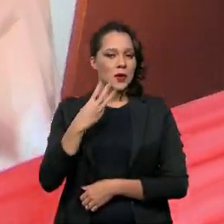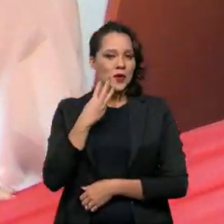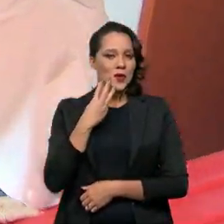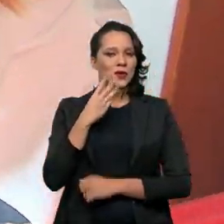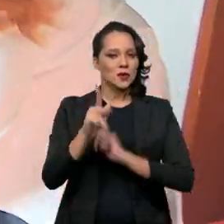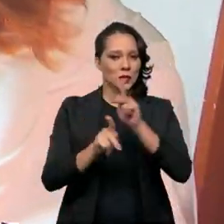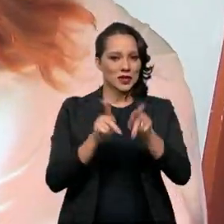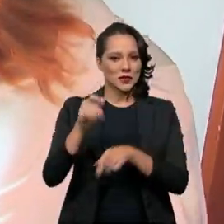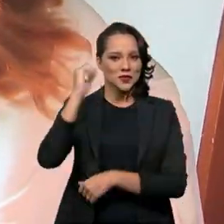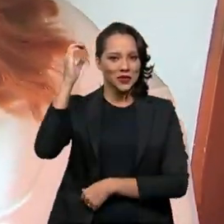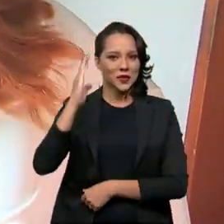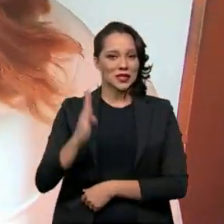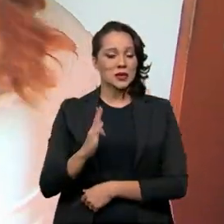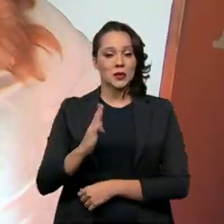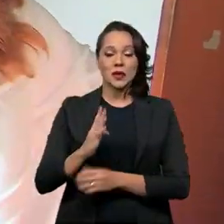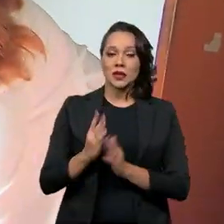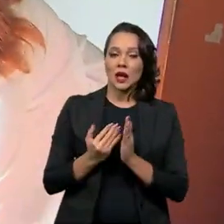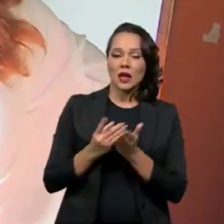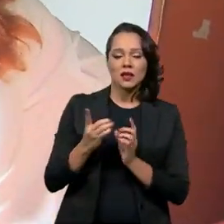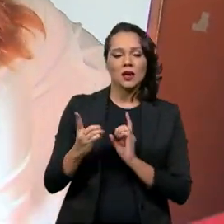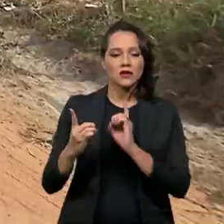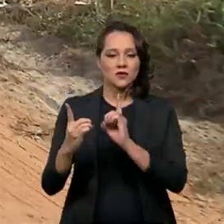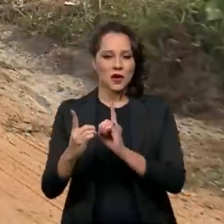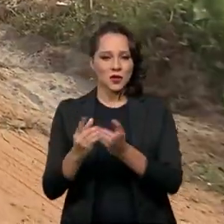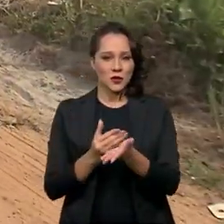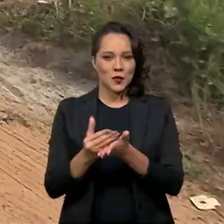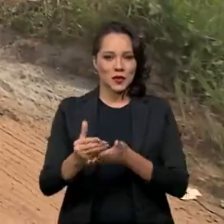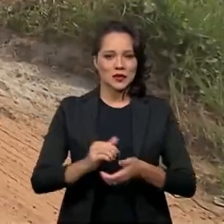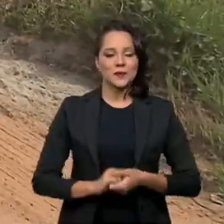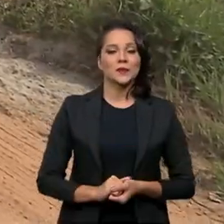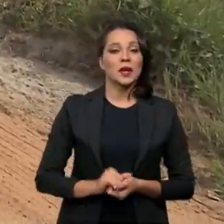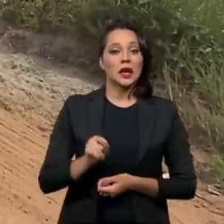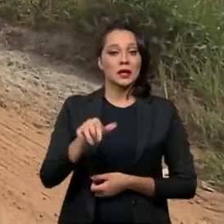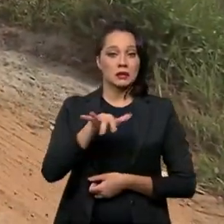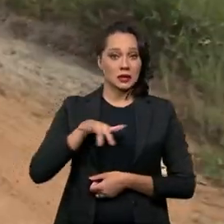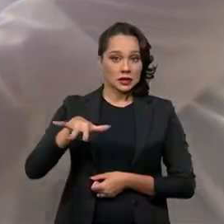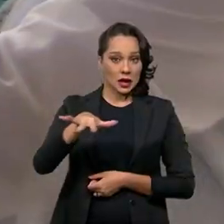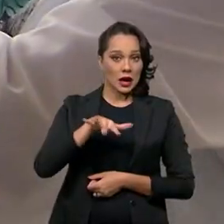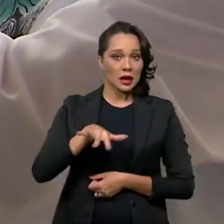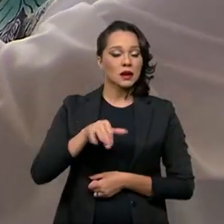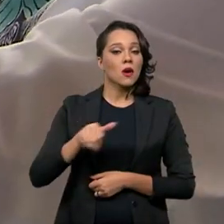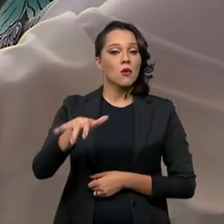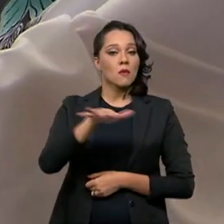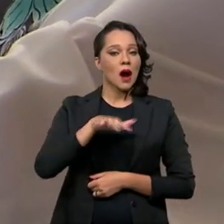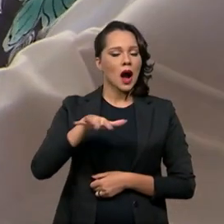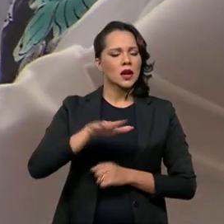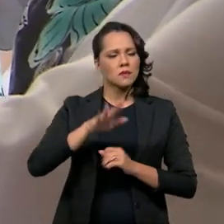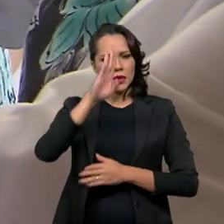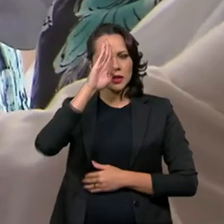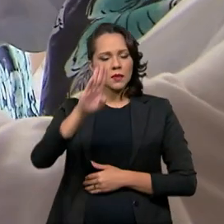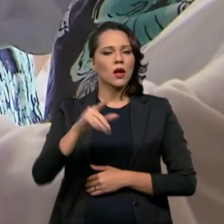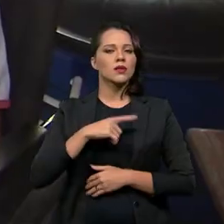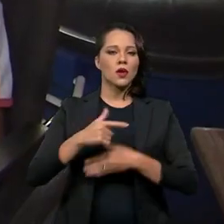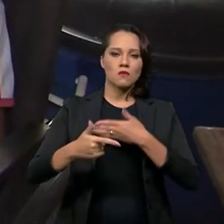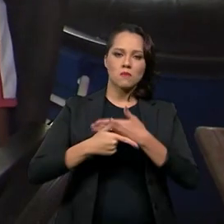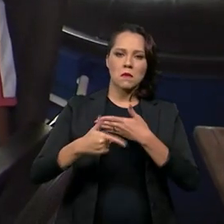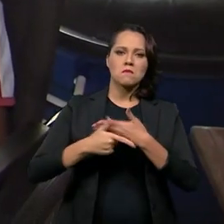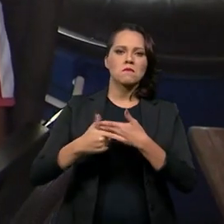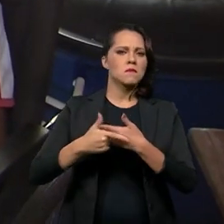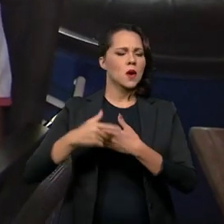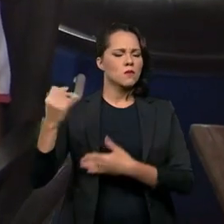de brasileiros na atenção primária. E dentro desse universo, uma área em especial tem um papel